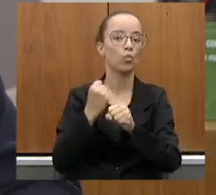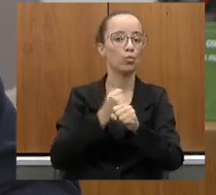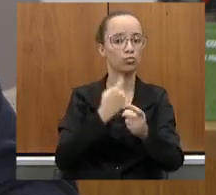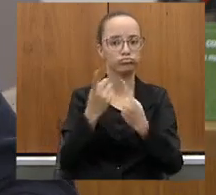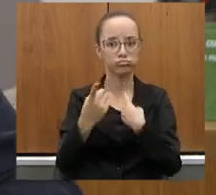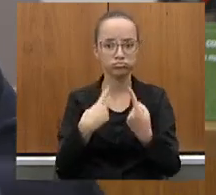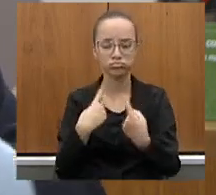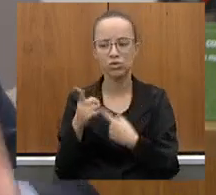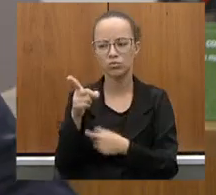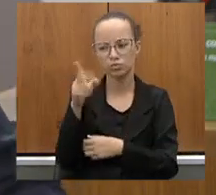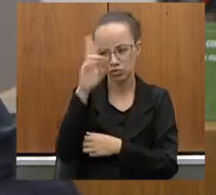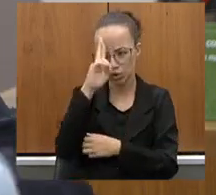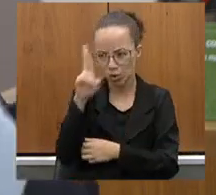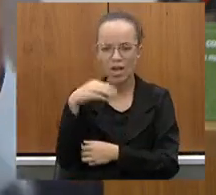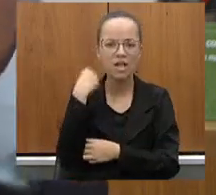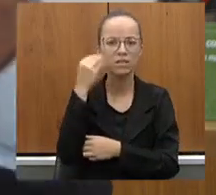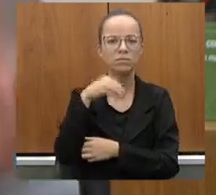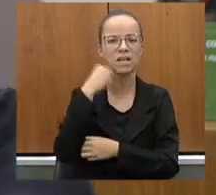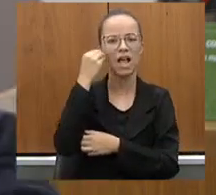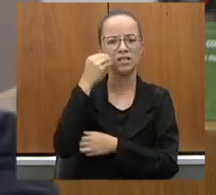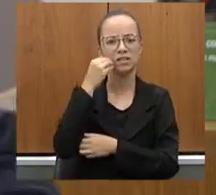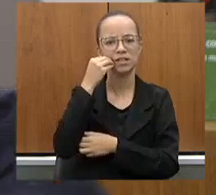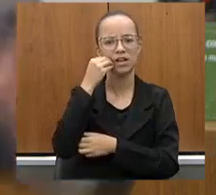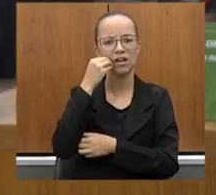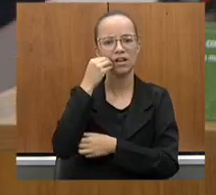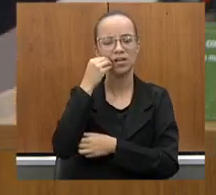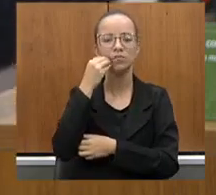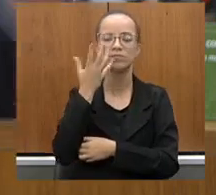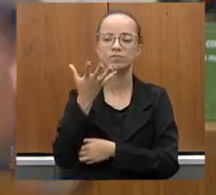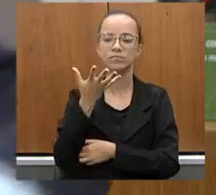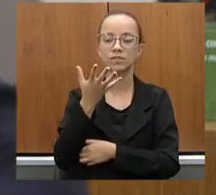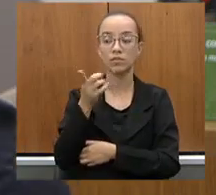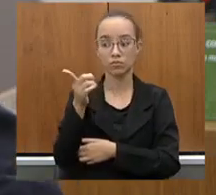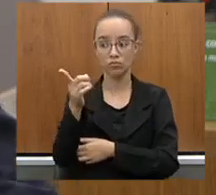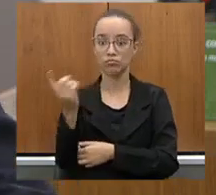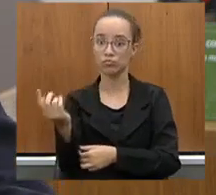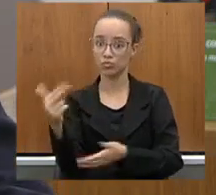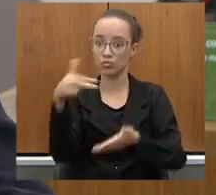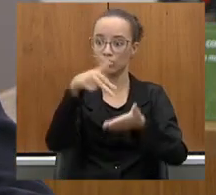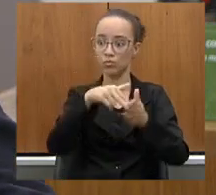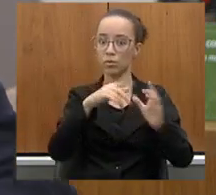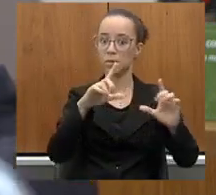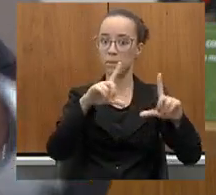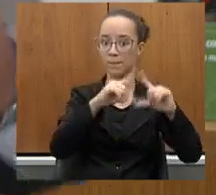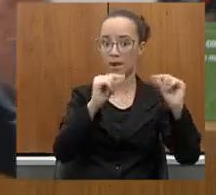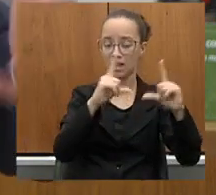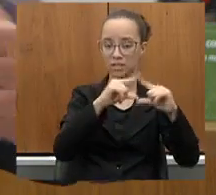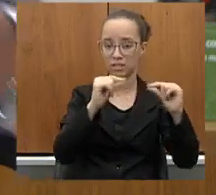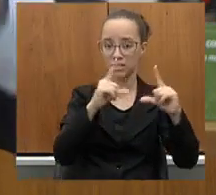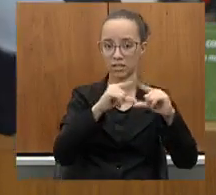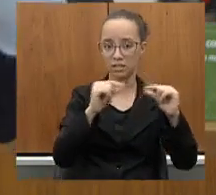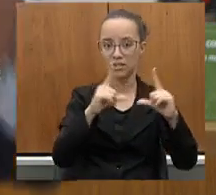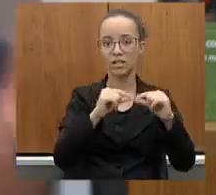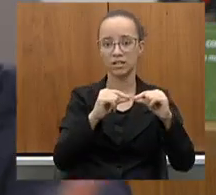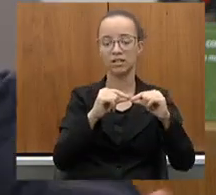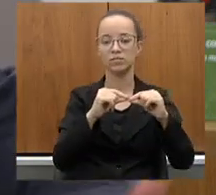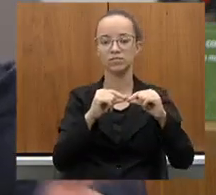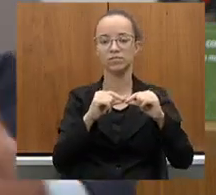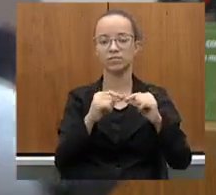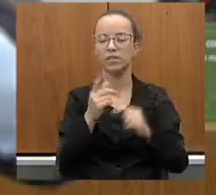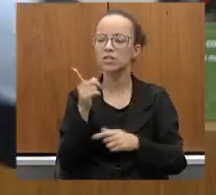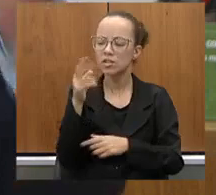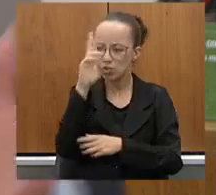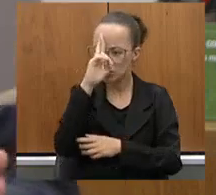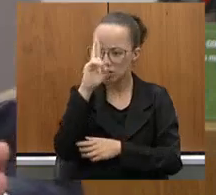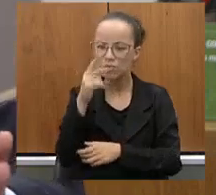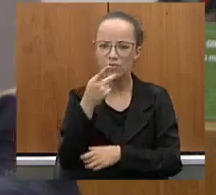nessa área, que todos sabem do seu conhecimento, esteve em Brasília há pouco tempo, praticamente, falou a